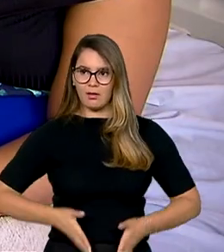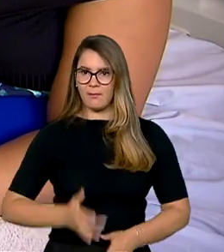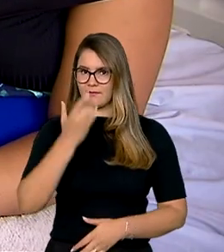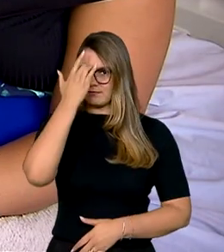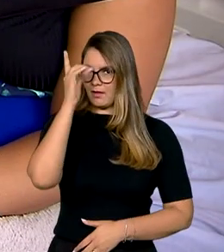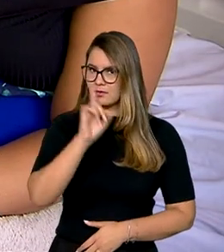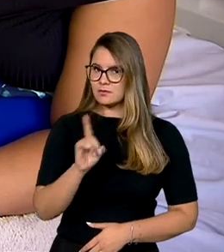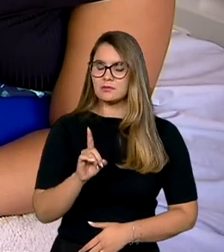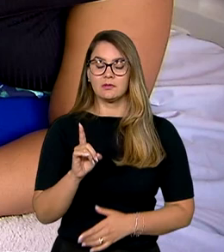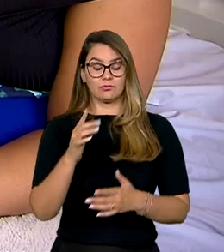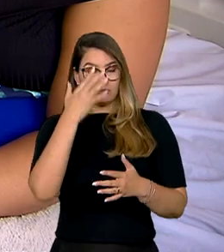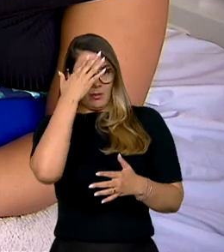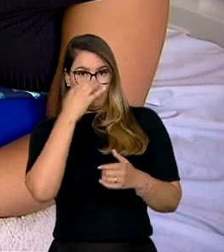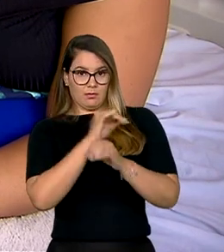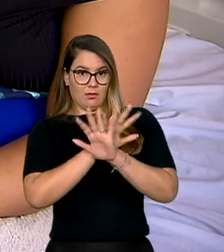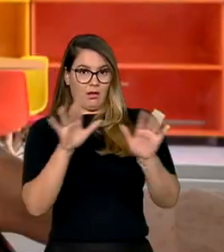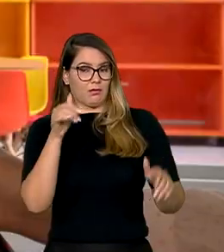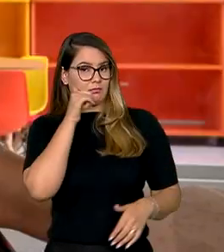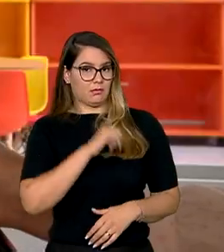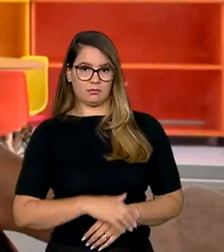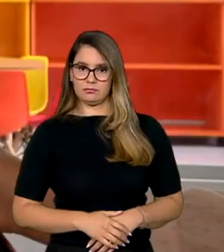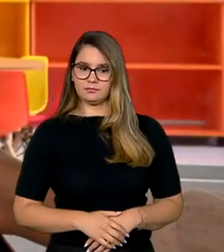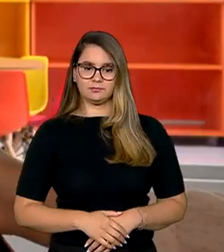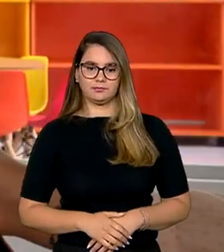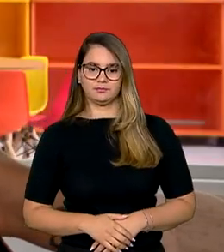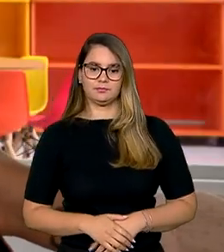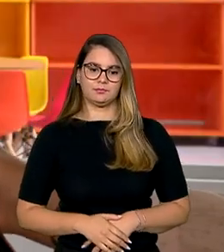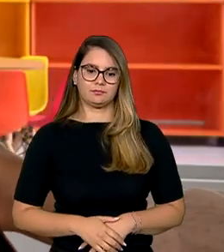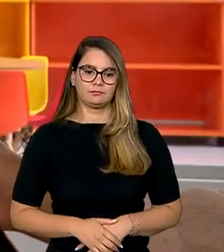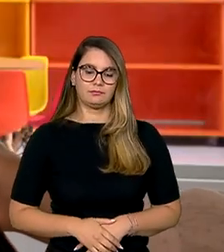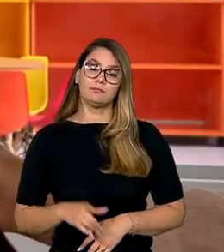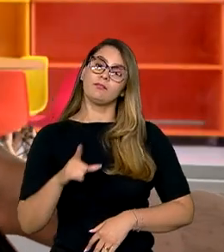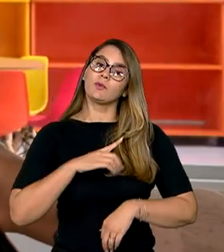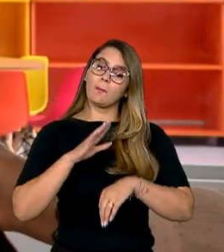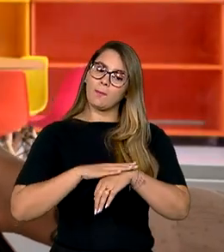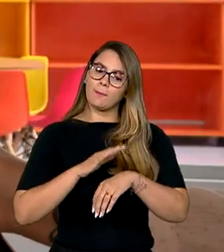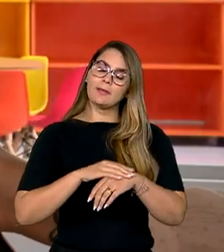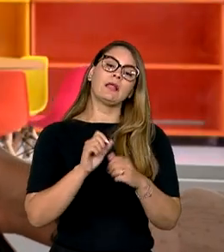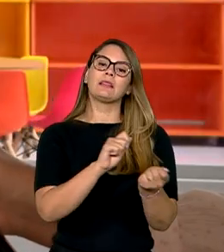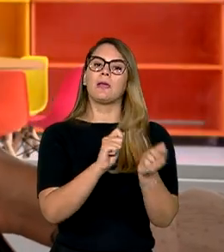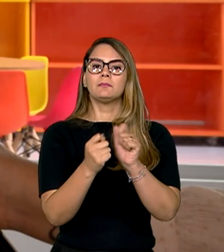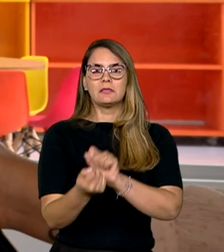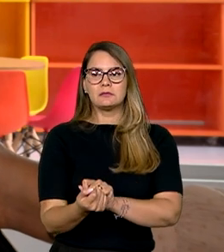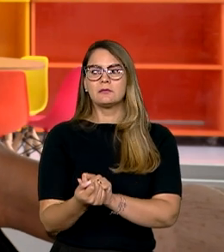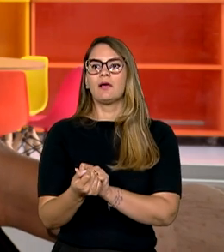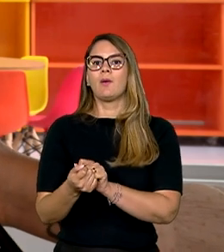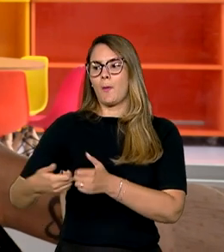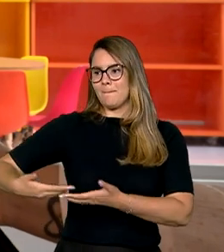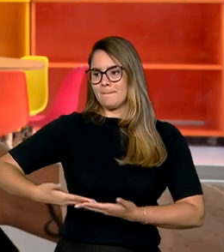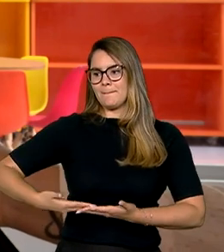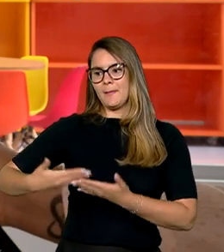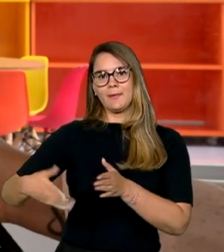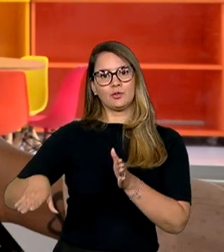de serem assimilados pelas mulheres. Tem um momento que é de adaptação à chegada do bebê, que acaba